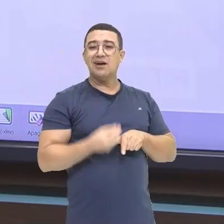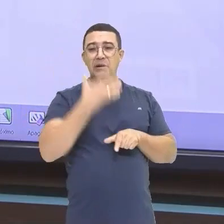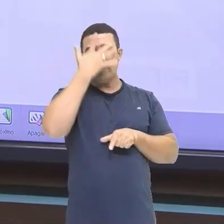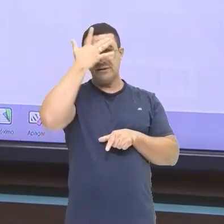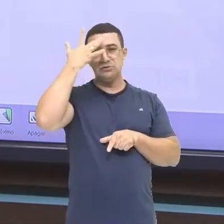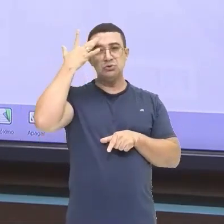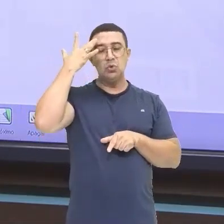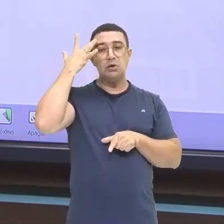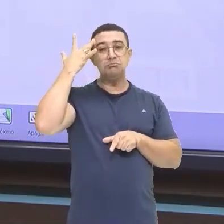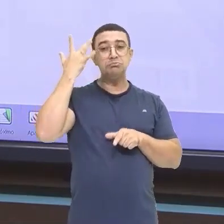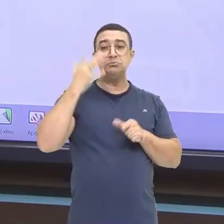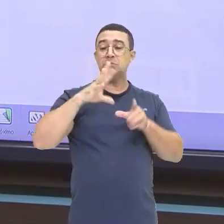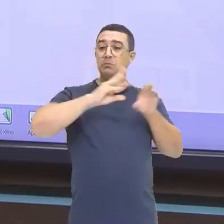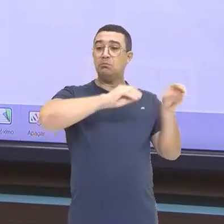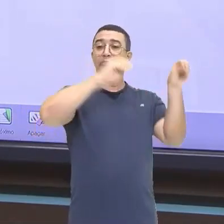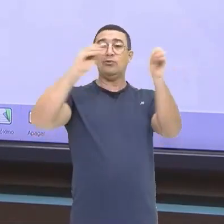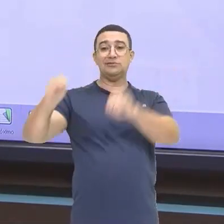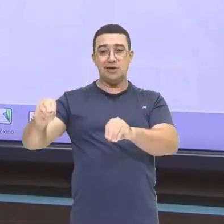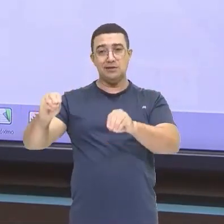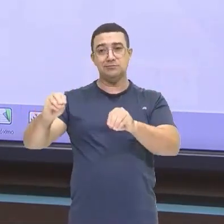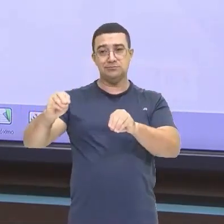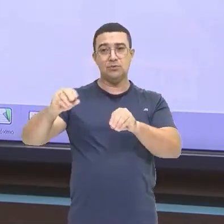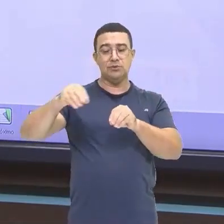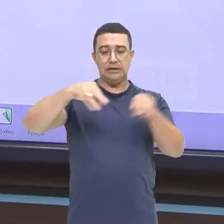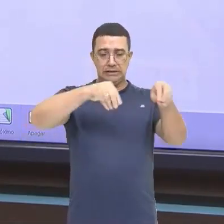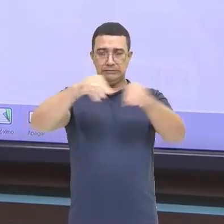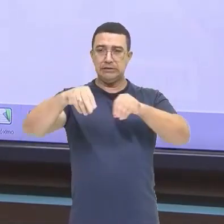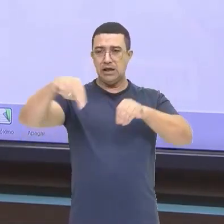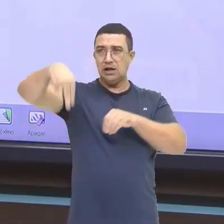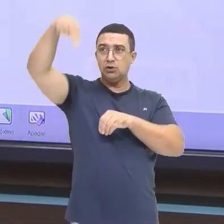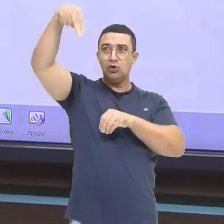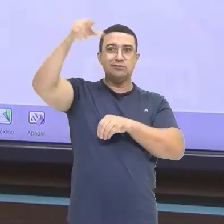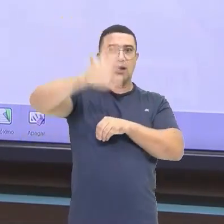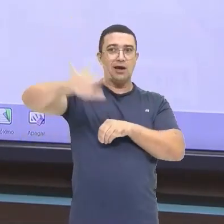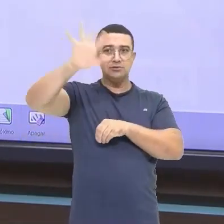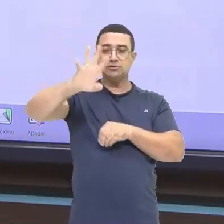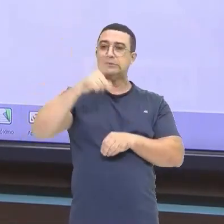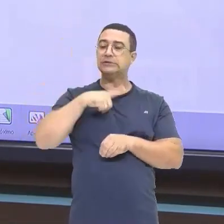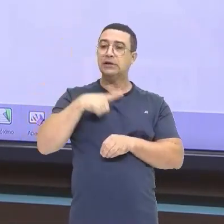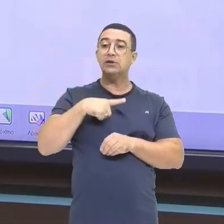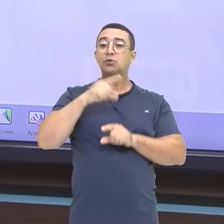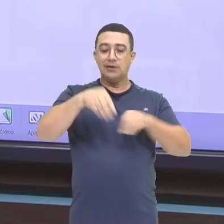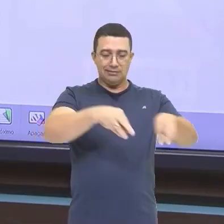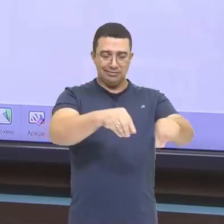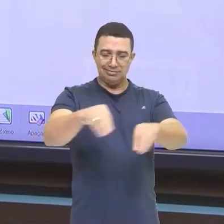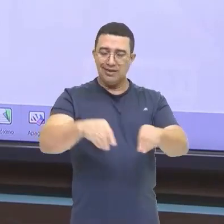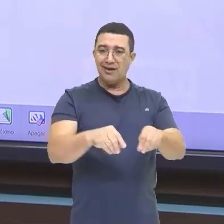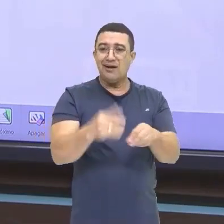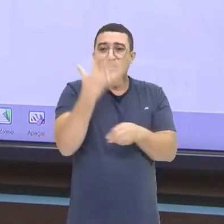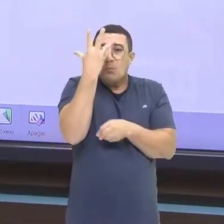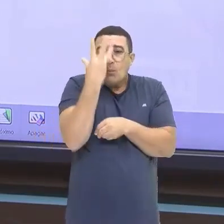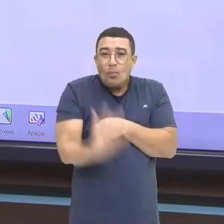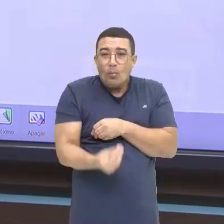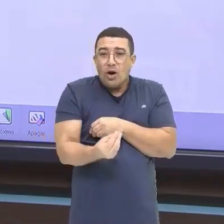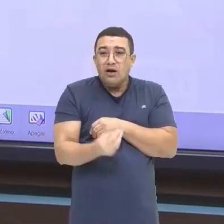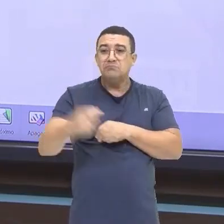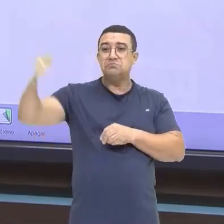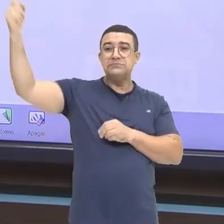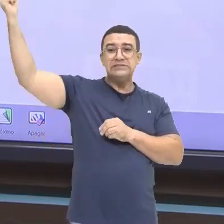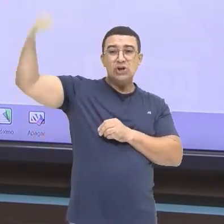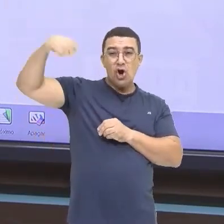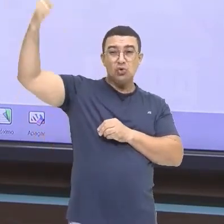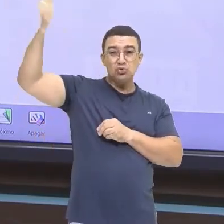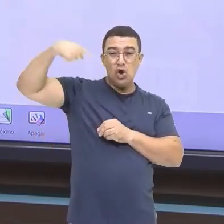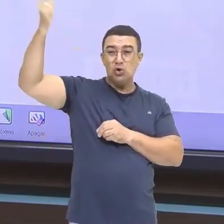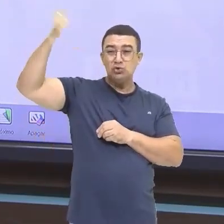Do nordeste Elas possuem Muito esse problema De desertificação Onde o solo Ele vai se tornar Impróprio Ele vai